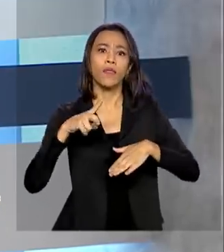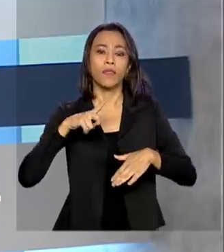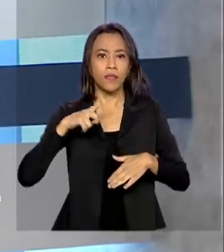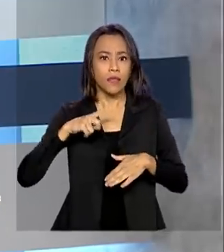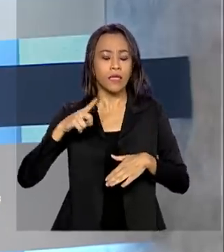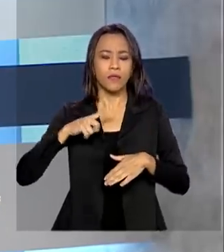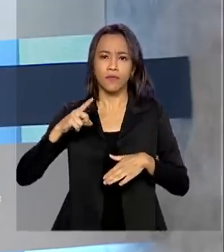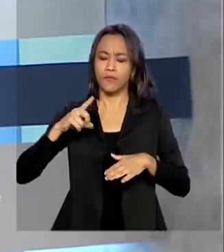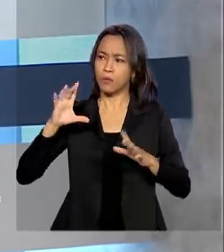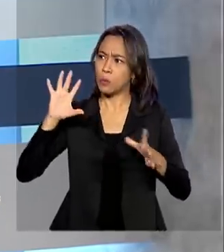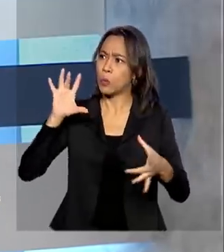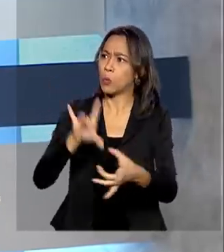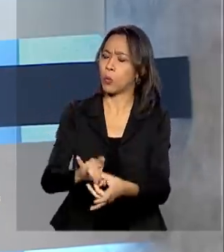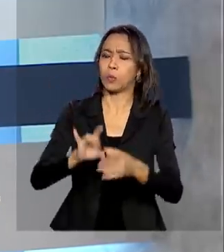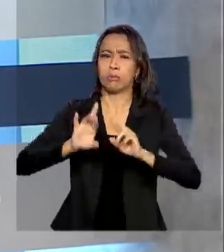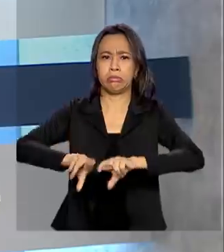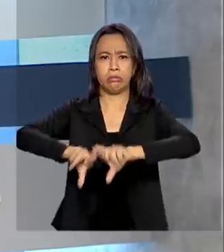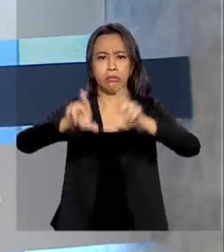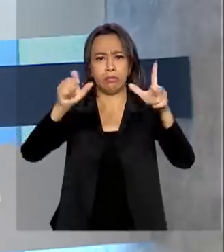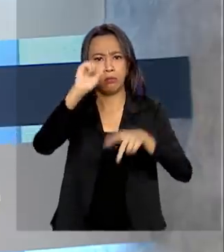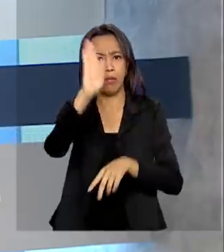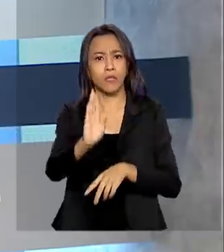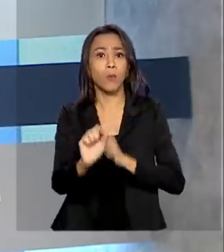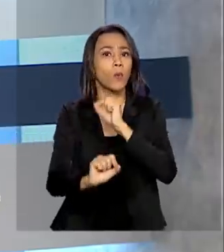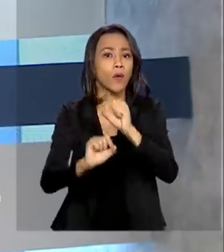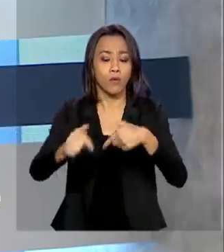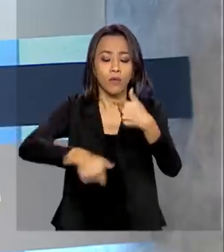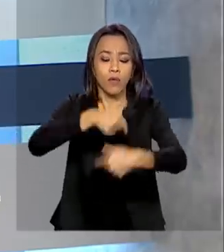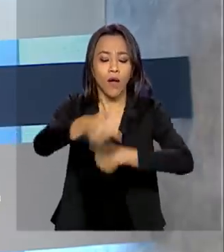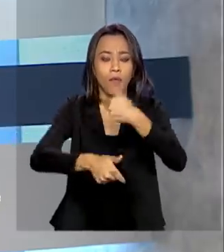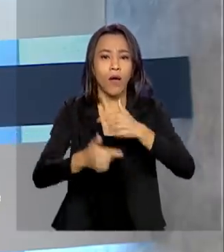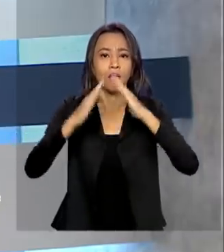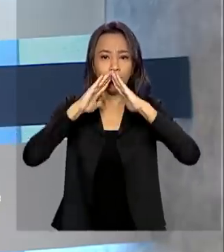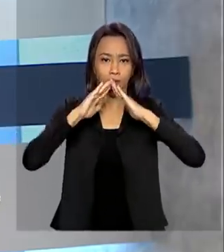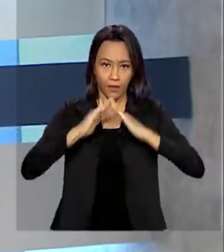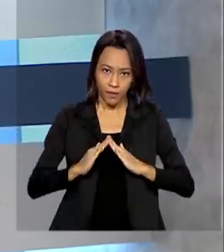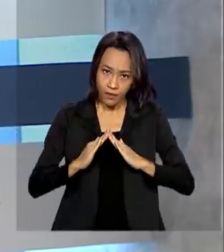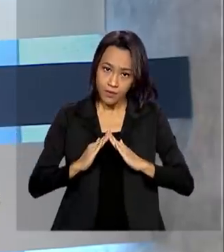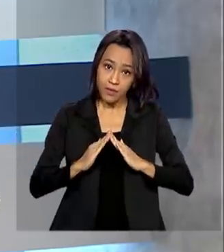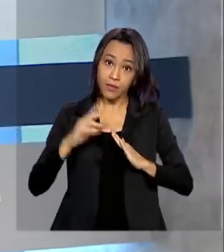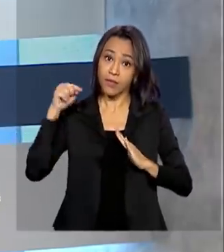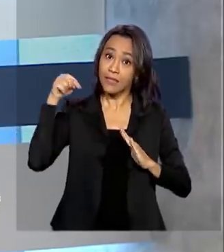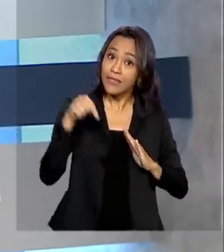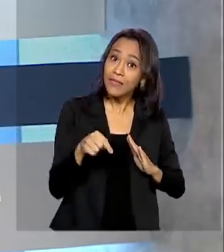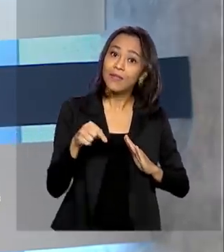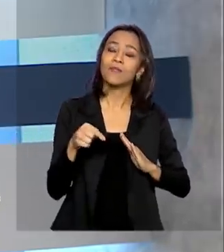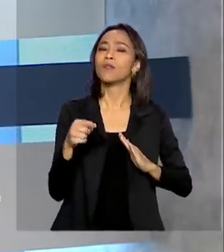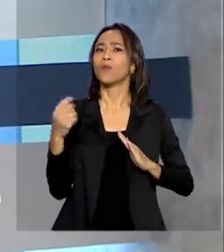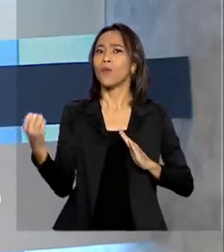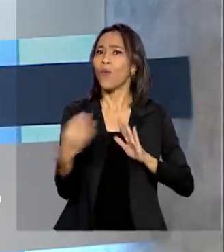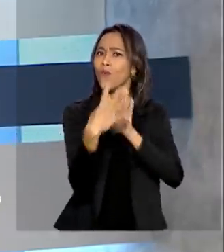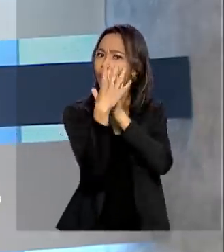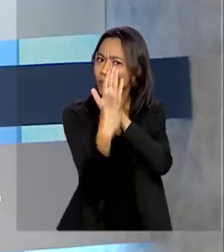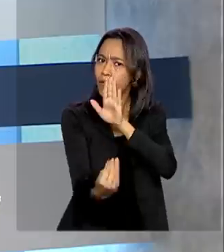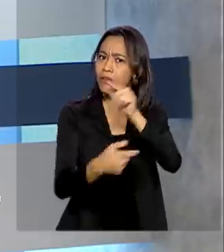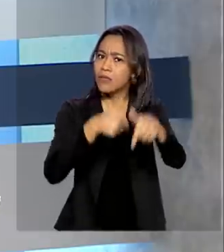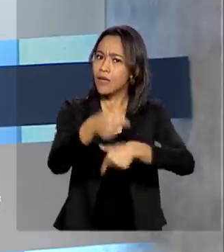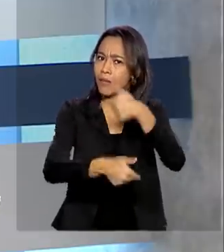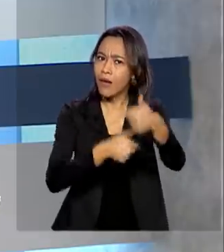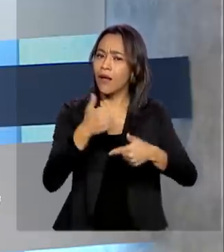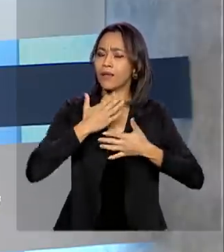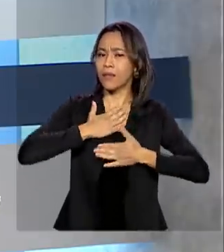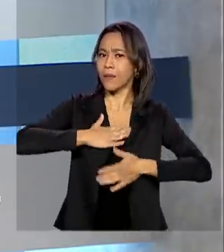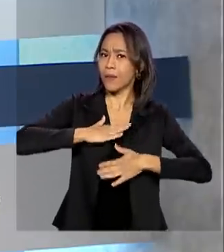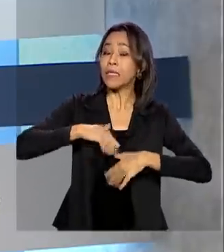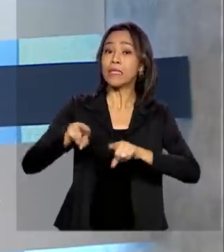realidade para muitos brasileiros, o teletrabalho. E esse novo modelo, além de gerar comodidade para os trabalhadores, está gerando